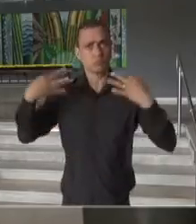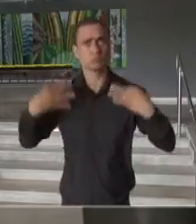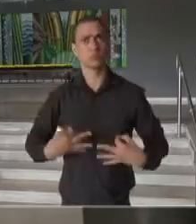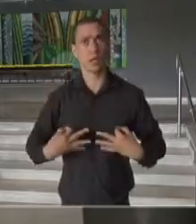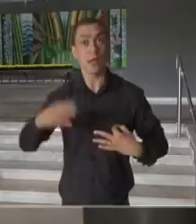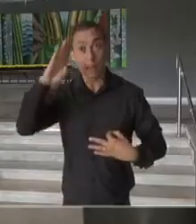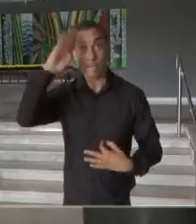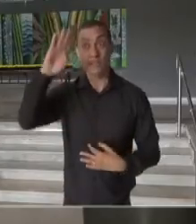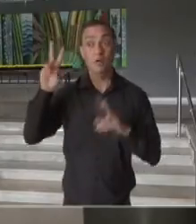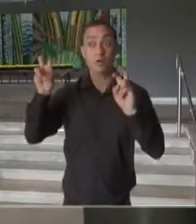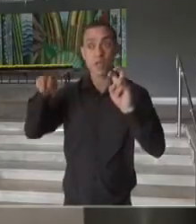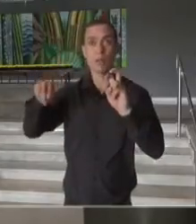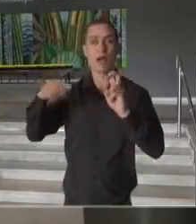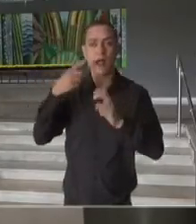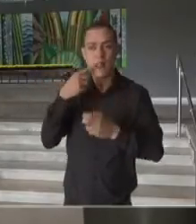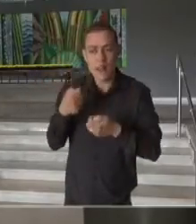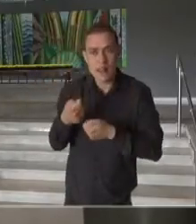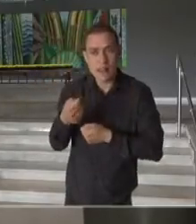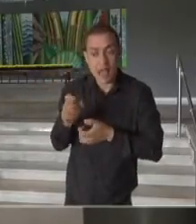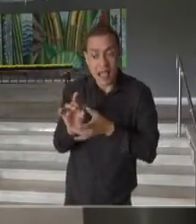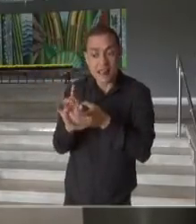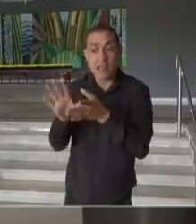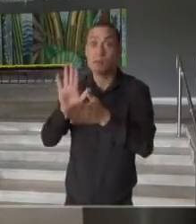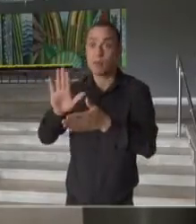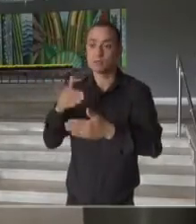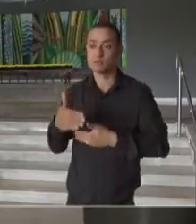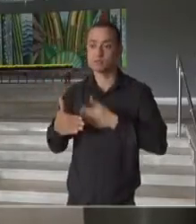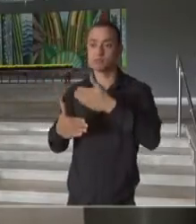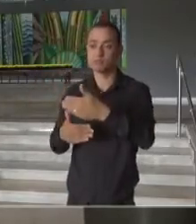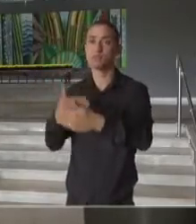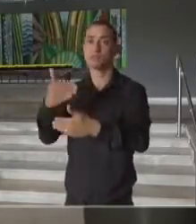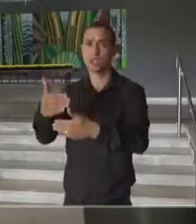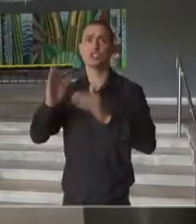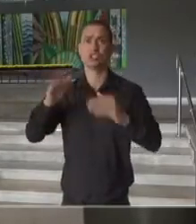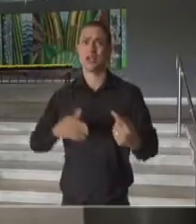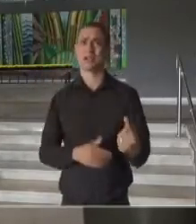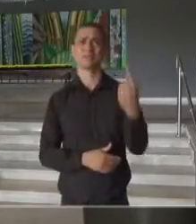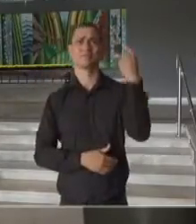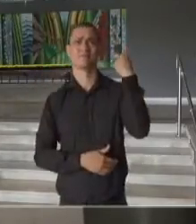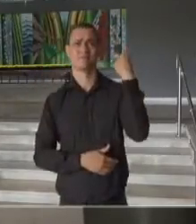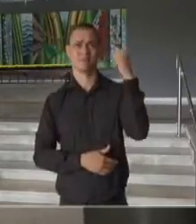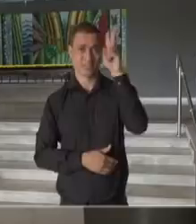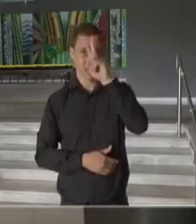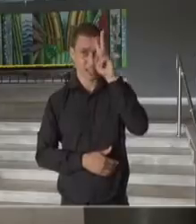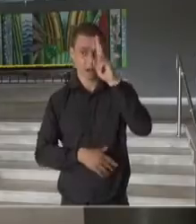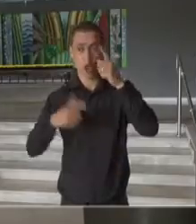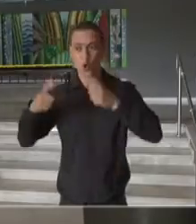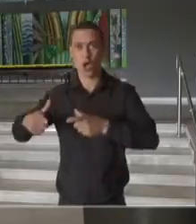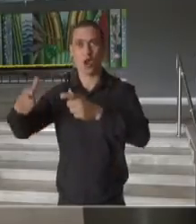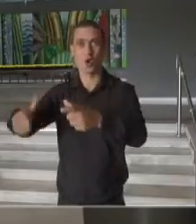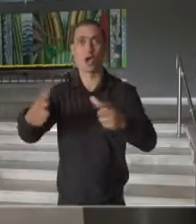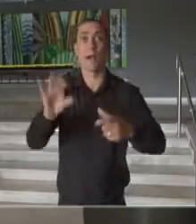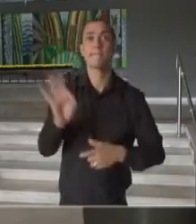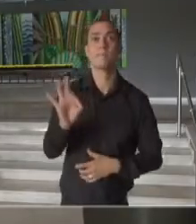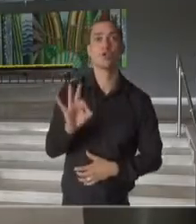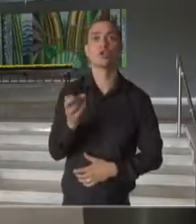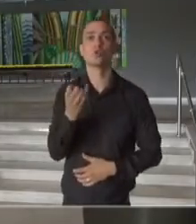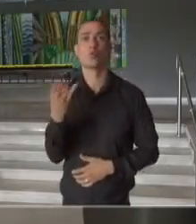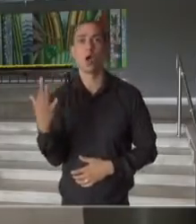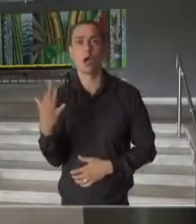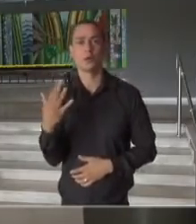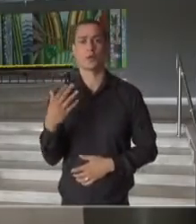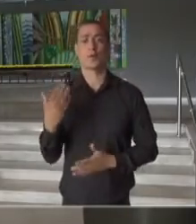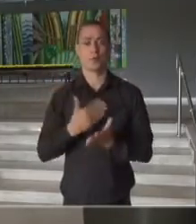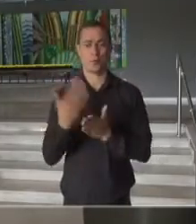flexibilização, de uma forma lenta e gradual. Foi assim que nós fizemos com a ocupação dos espaços, inicialmente com 30%